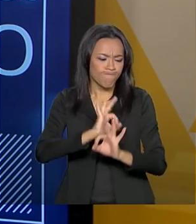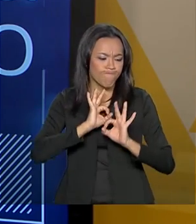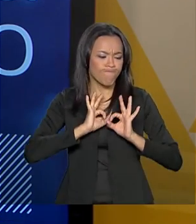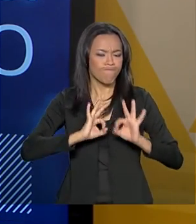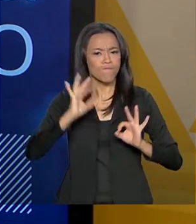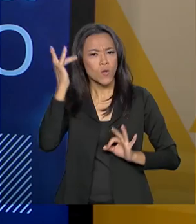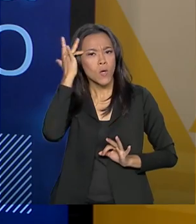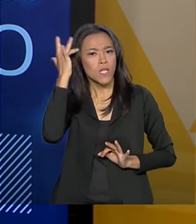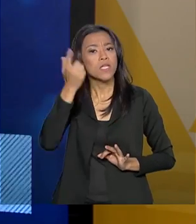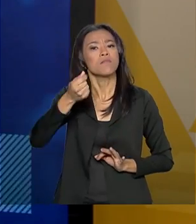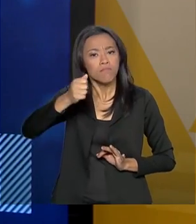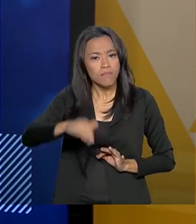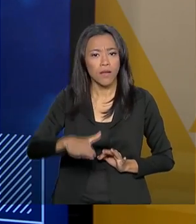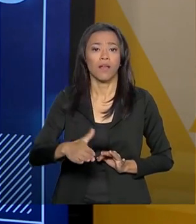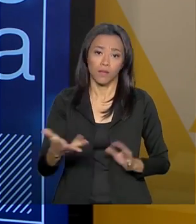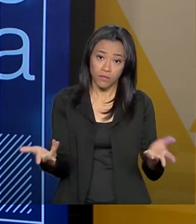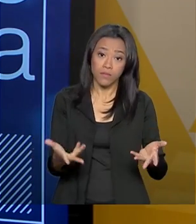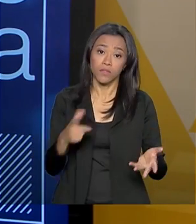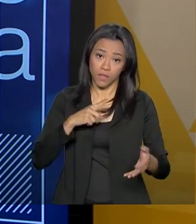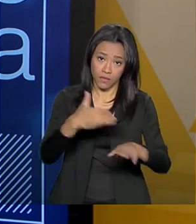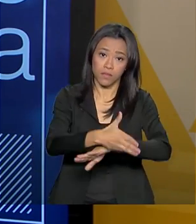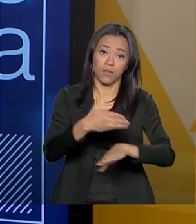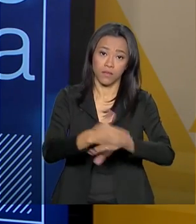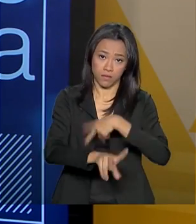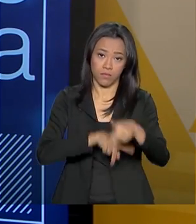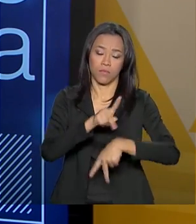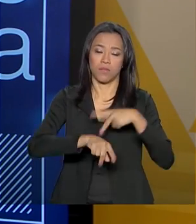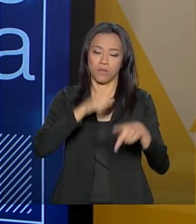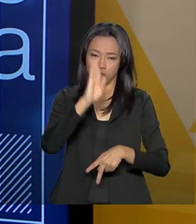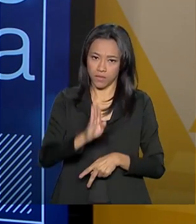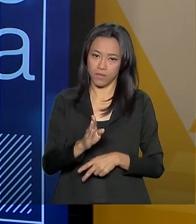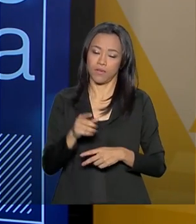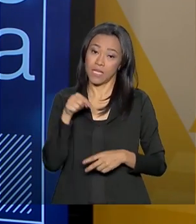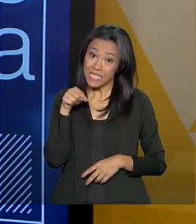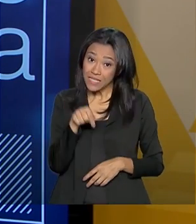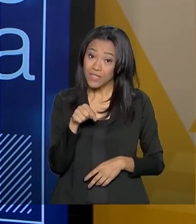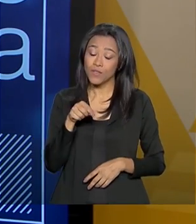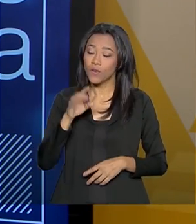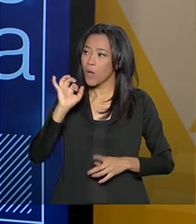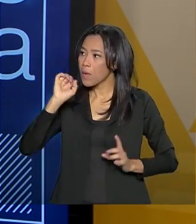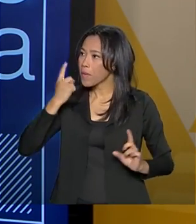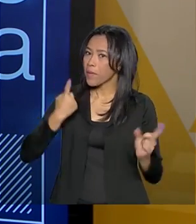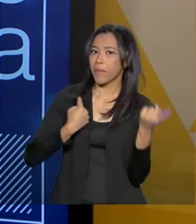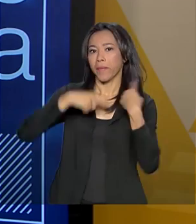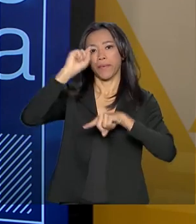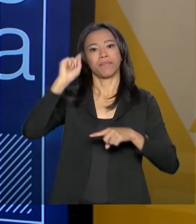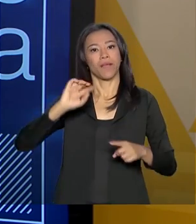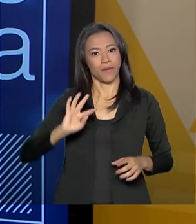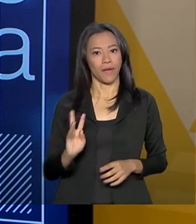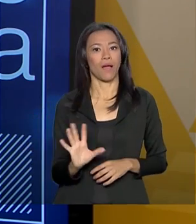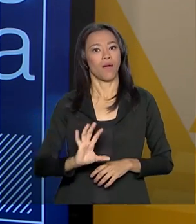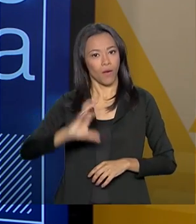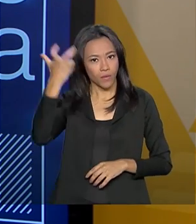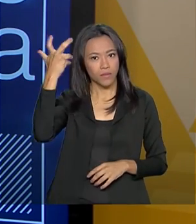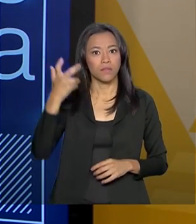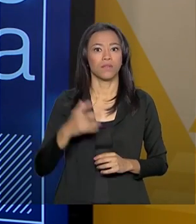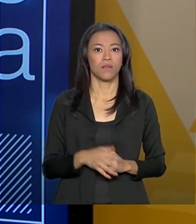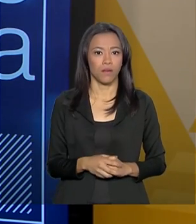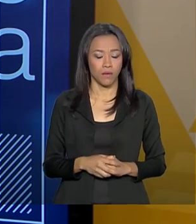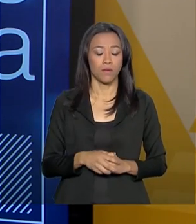custo muito baixo. Isso foi a grande revolução que aconteceu na